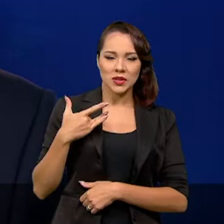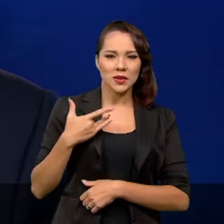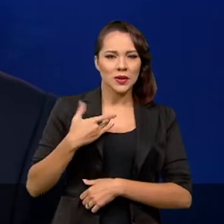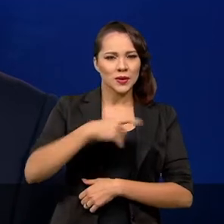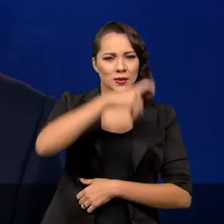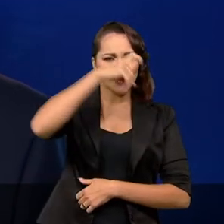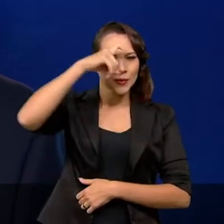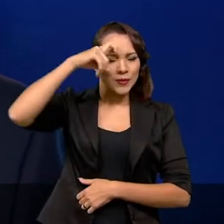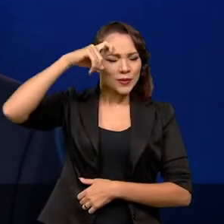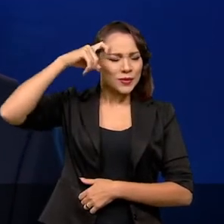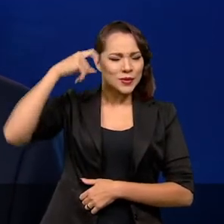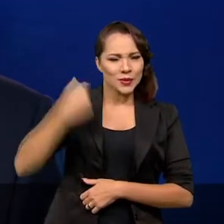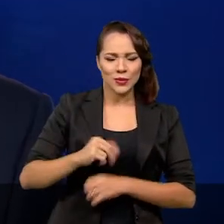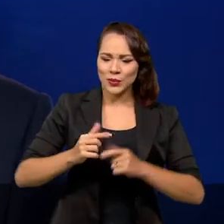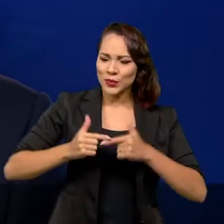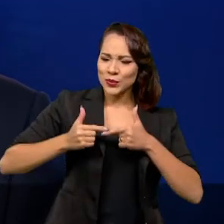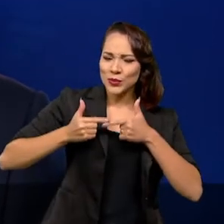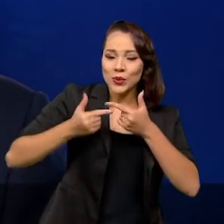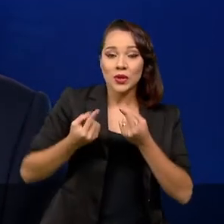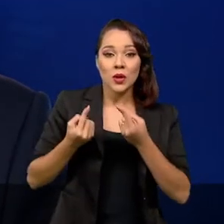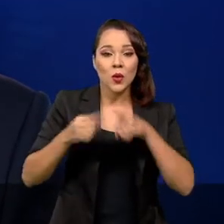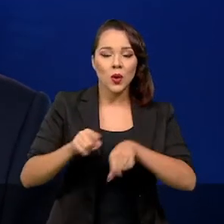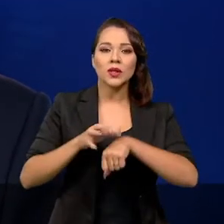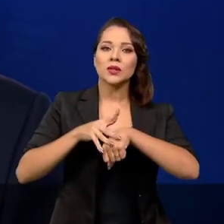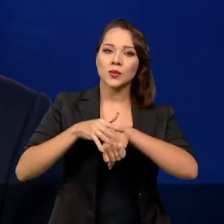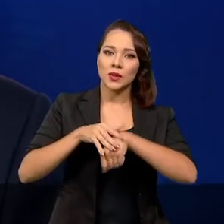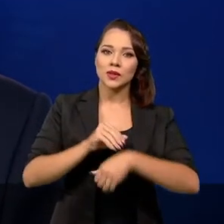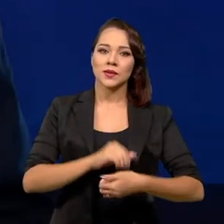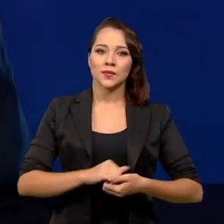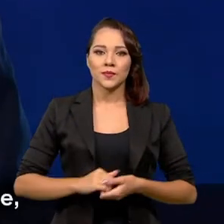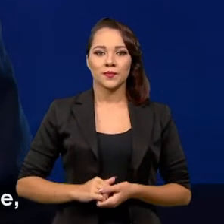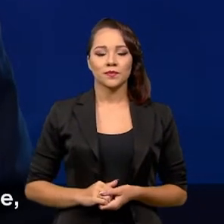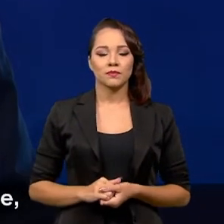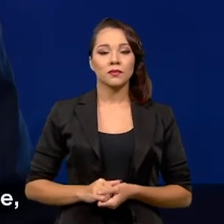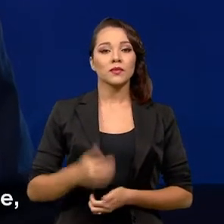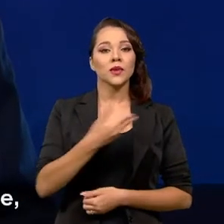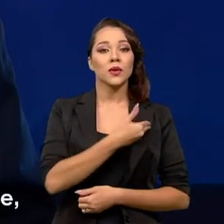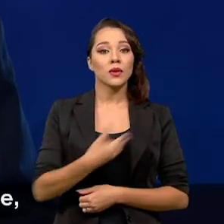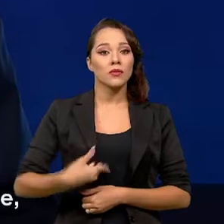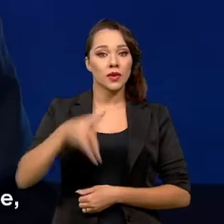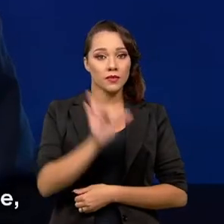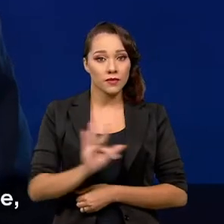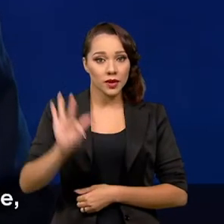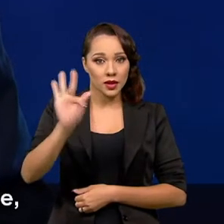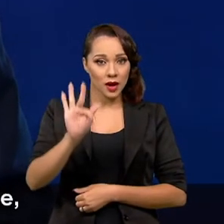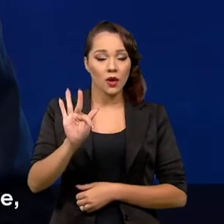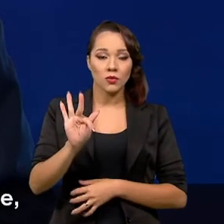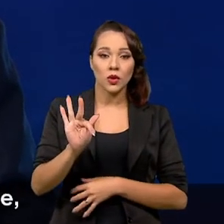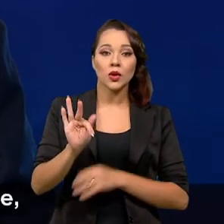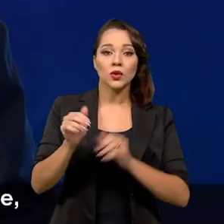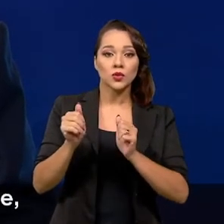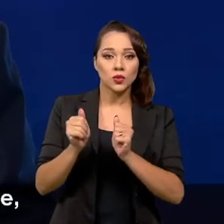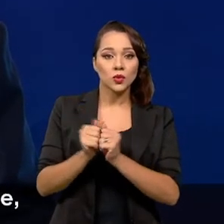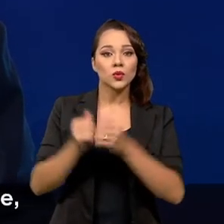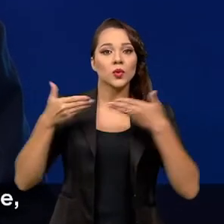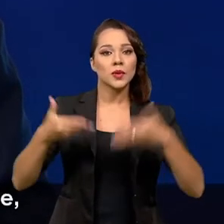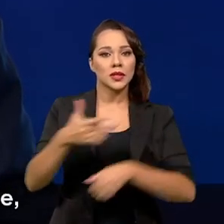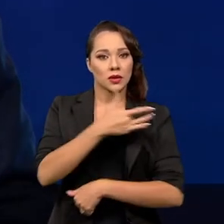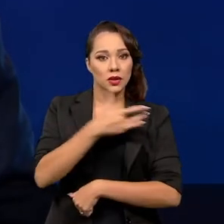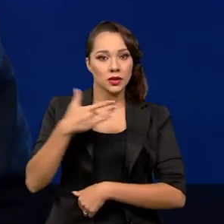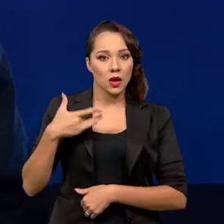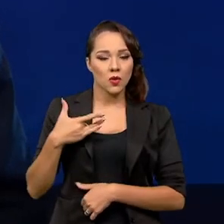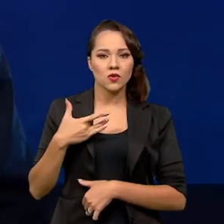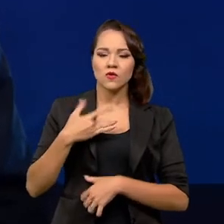incansavelmente lutaram contra essa doença. O Governo Federal, por meio do Ministério da Saúde,